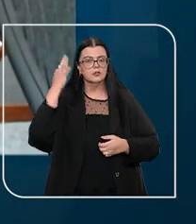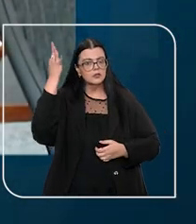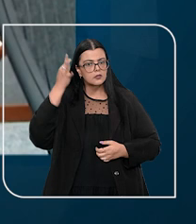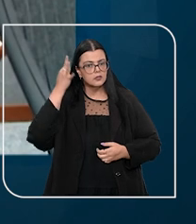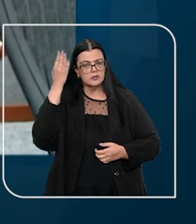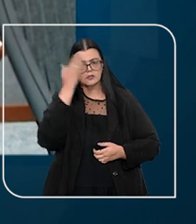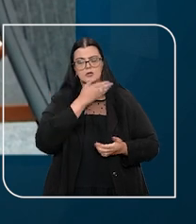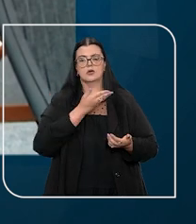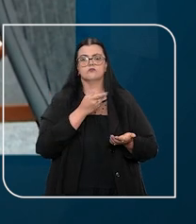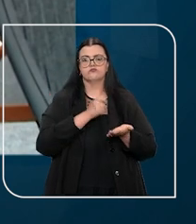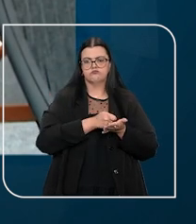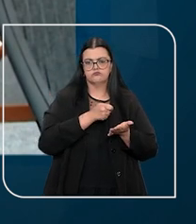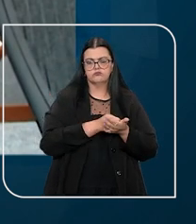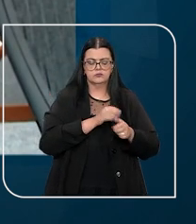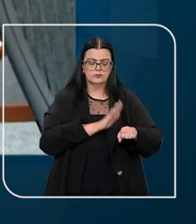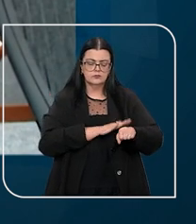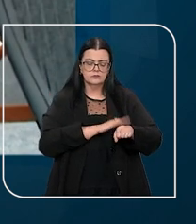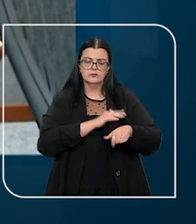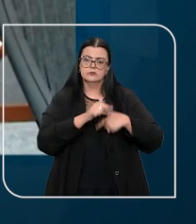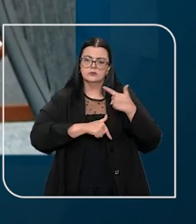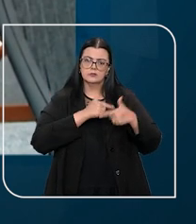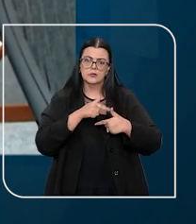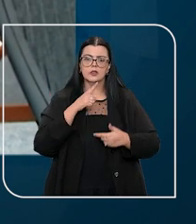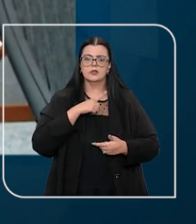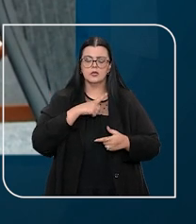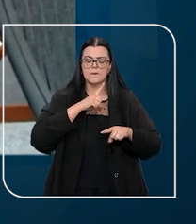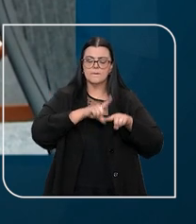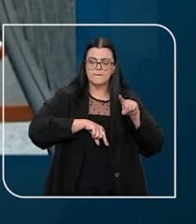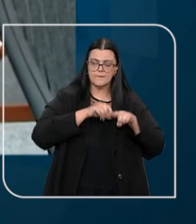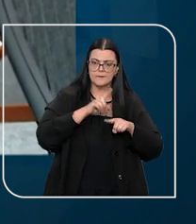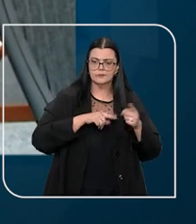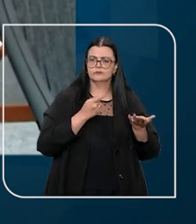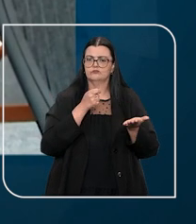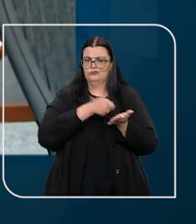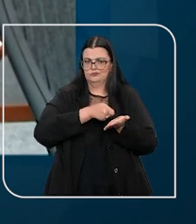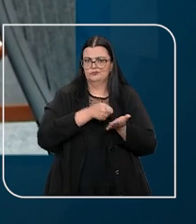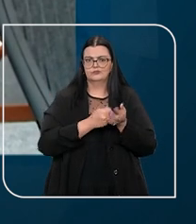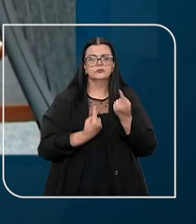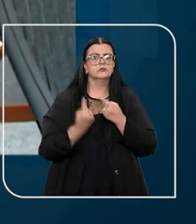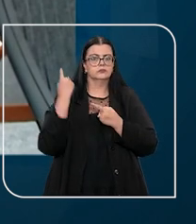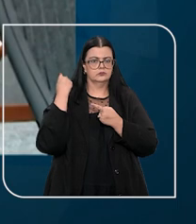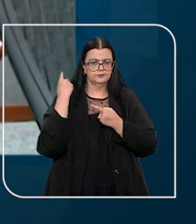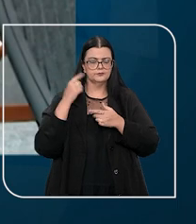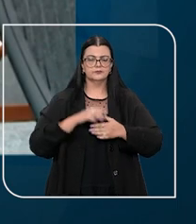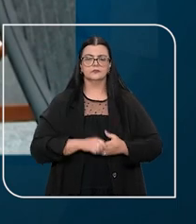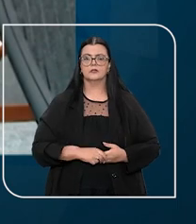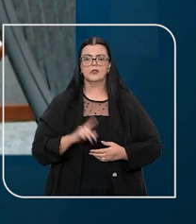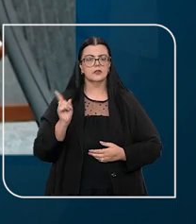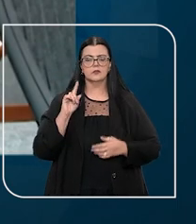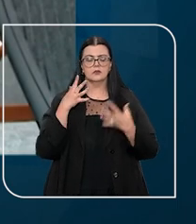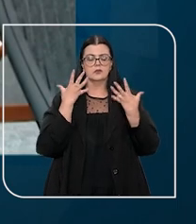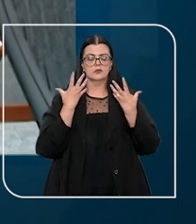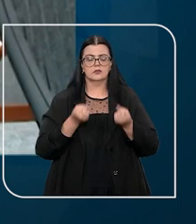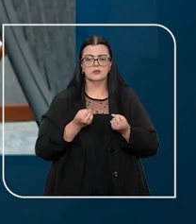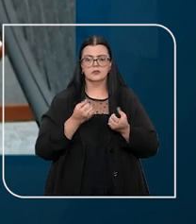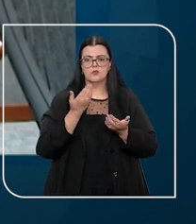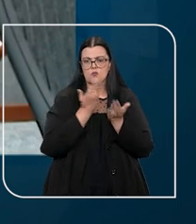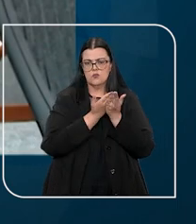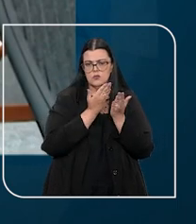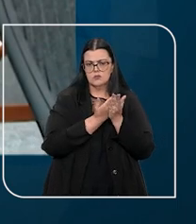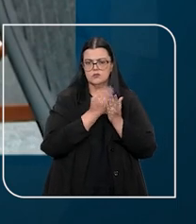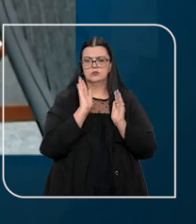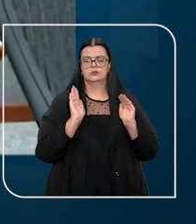tese de que a comprovação do tempo de serviço exige prova material produzida na época dos fatos, não sendo admitida prova